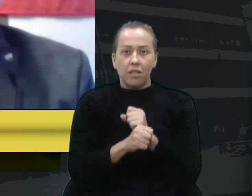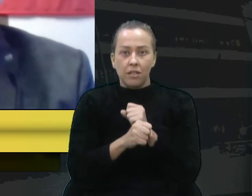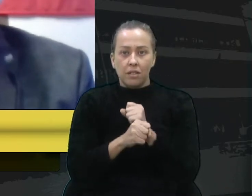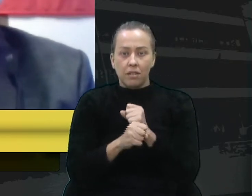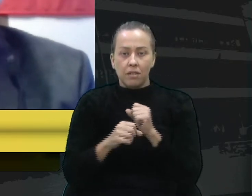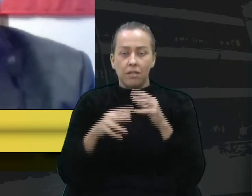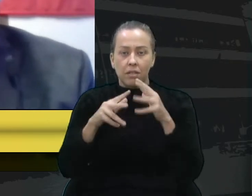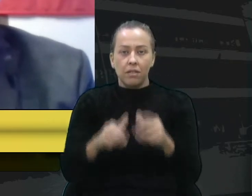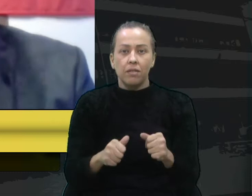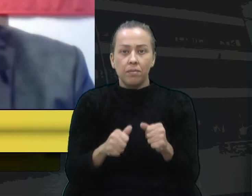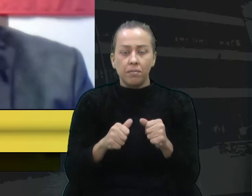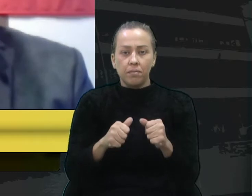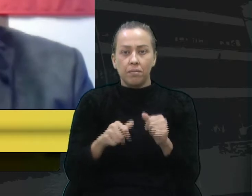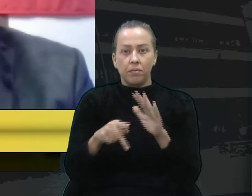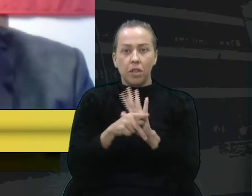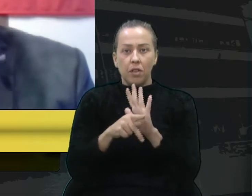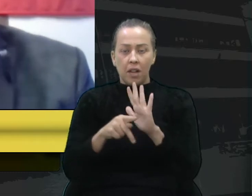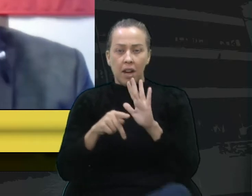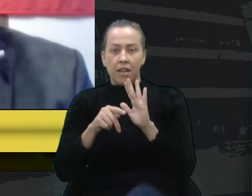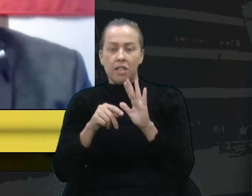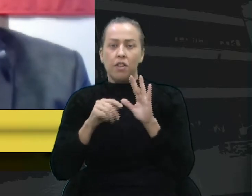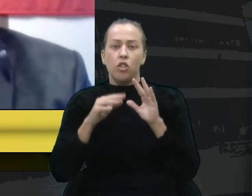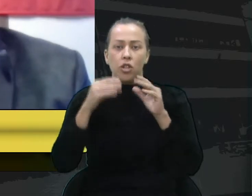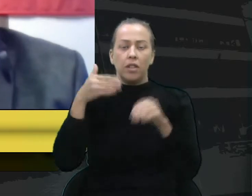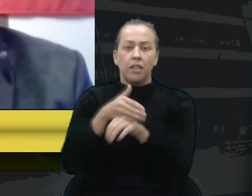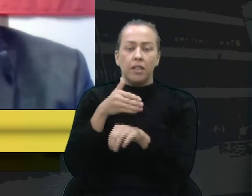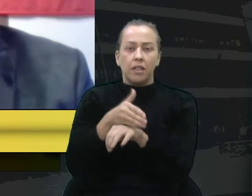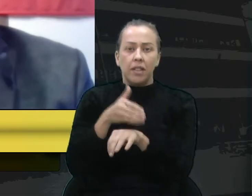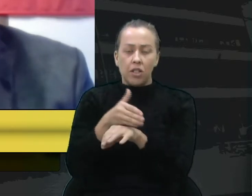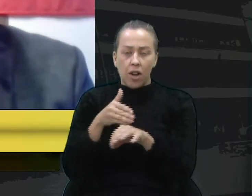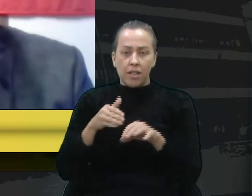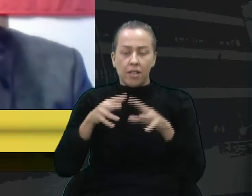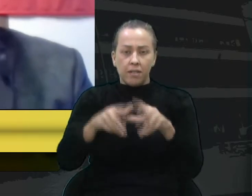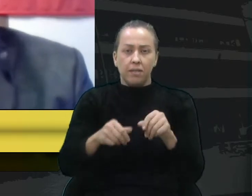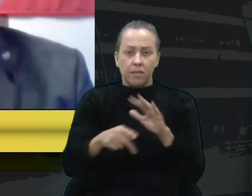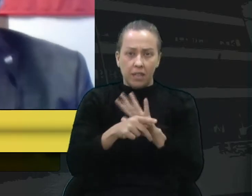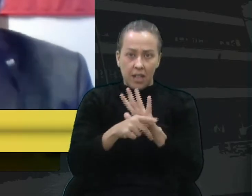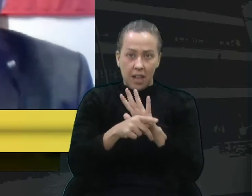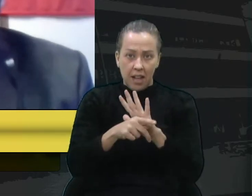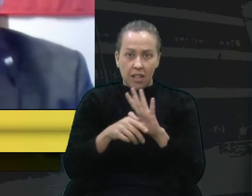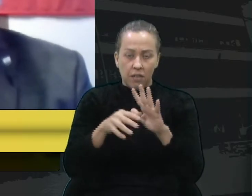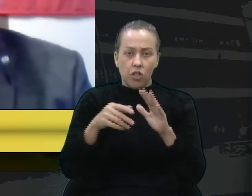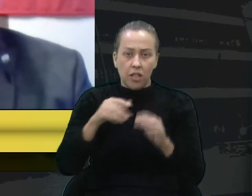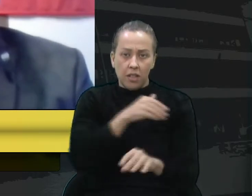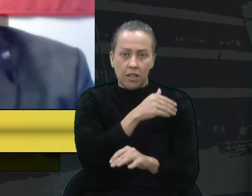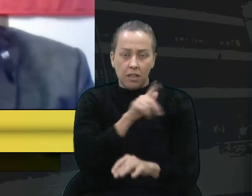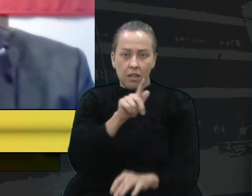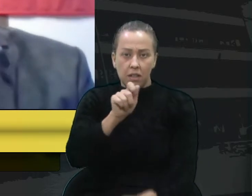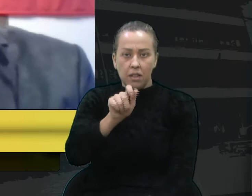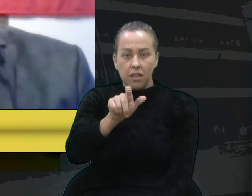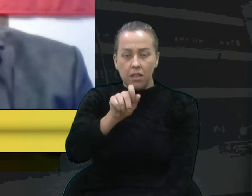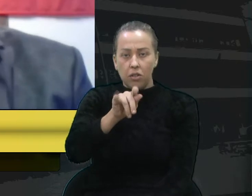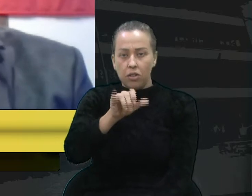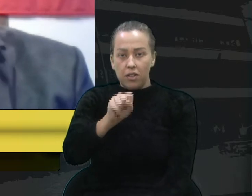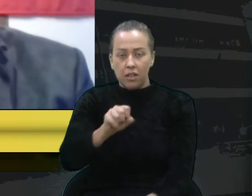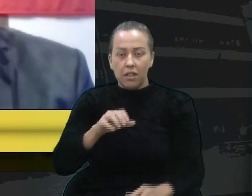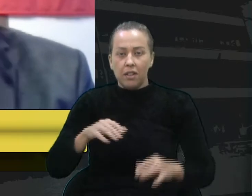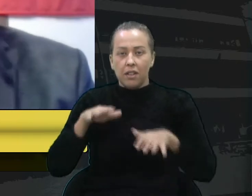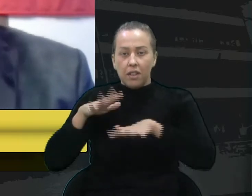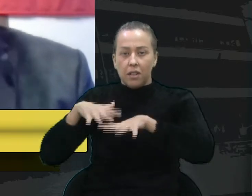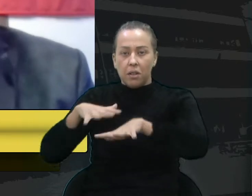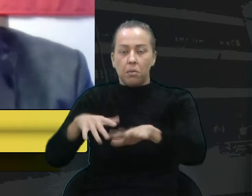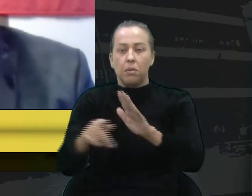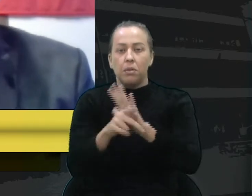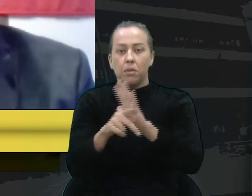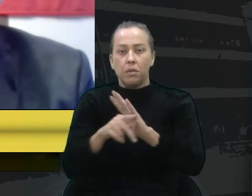governo passado, Cassini e Eloy Friis tentaram se mobilizar na questão do terreno lá em Galópolis, mas que houve uma mobilização por